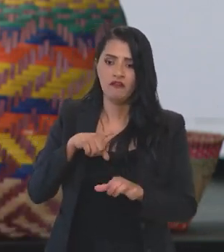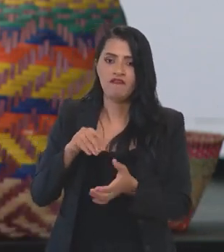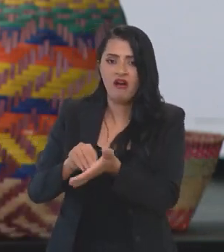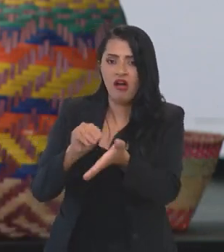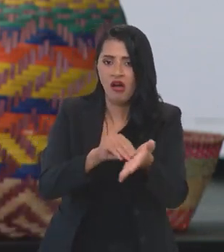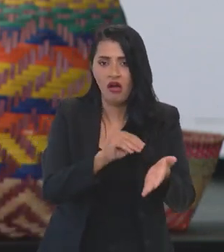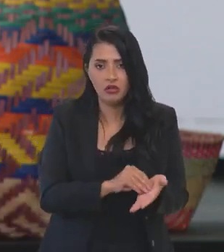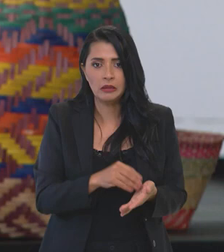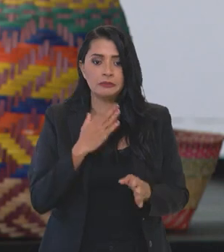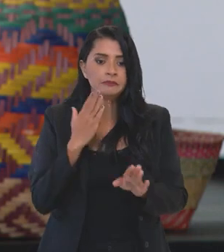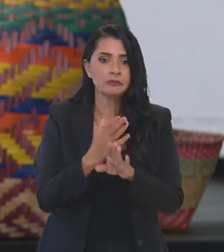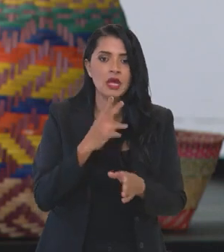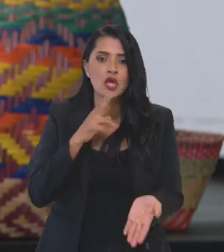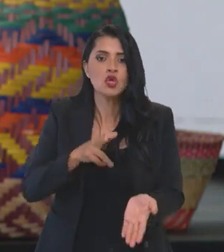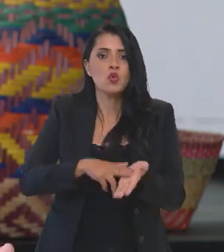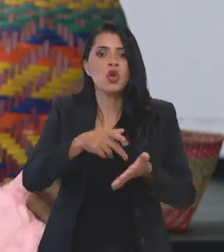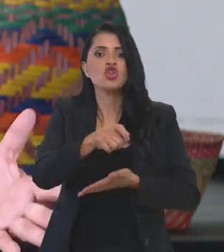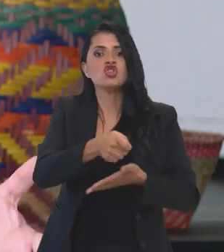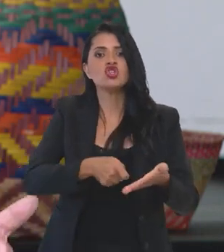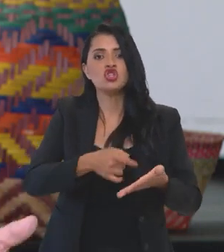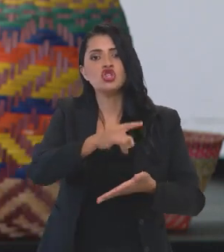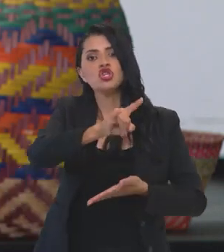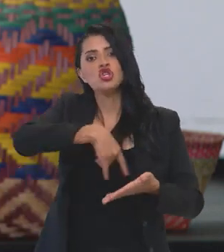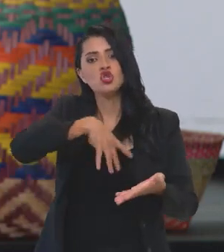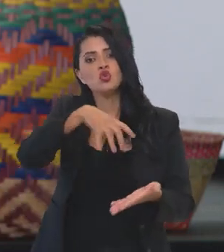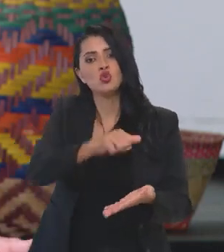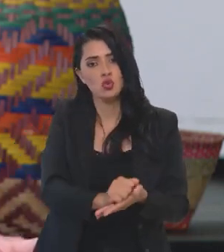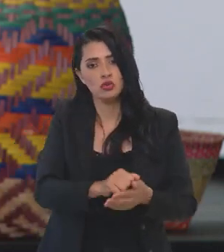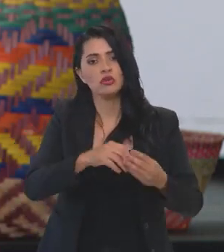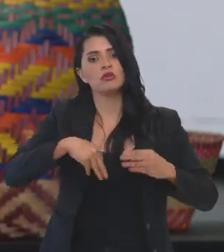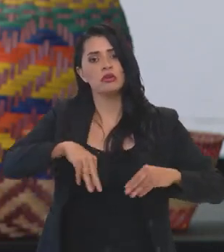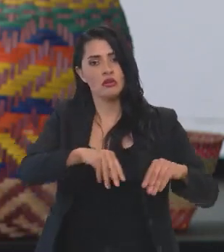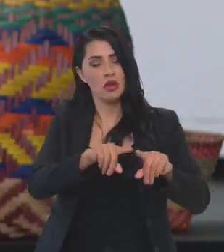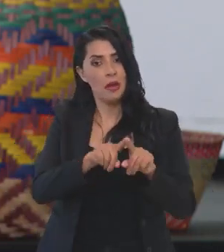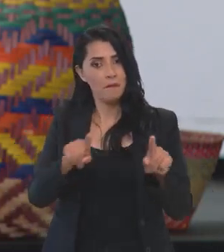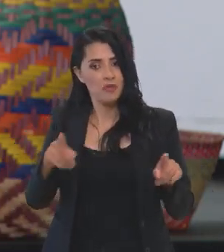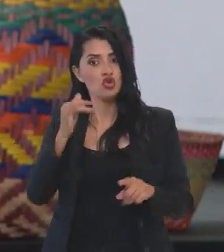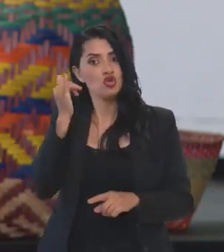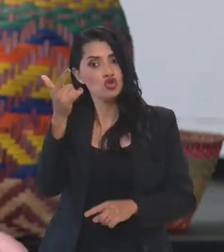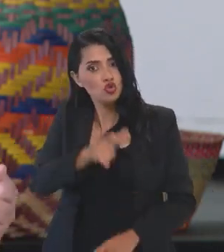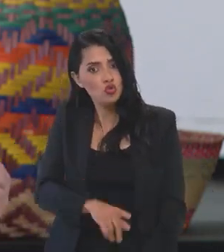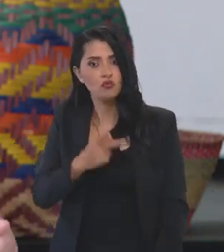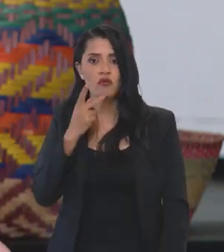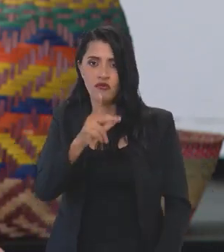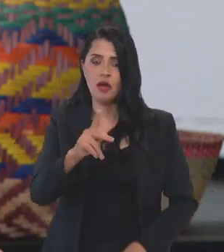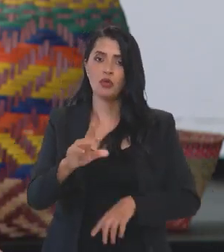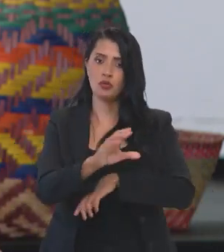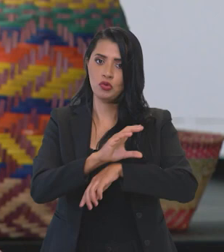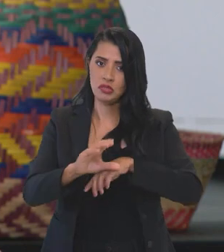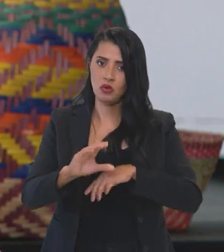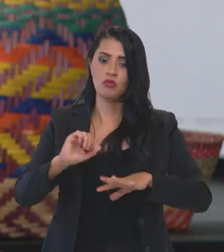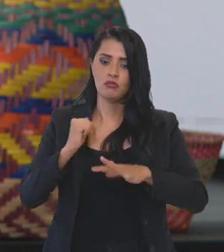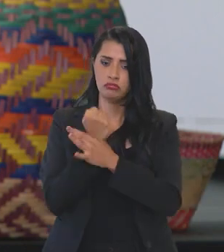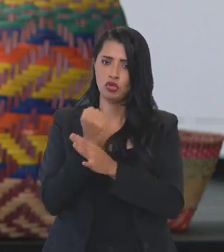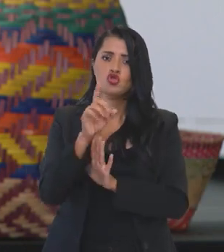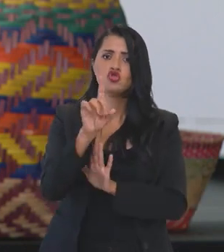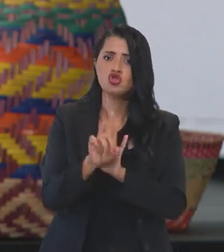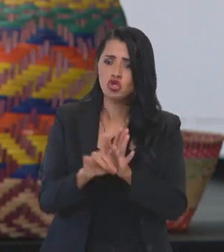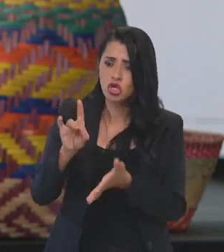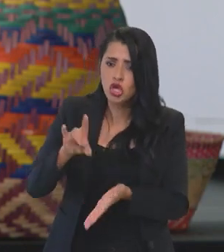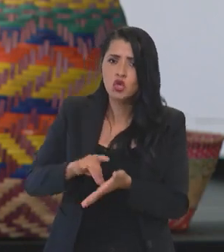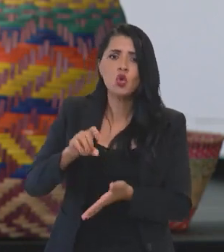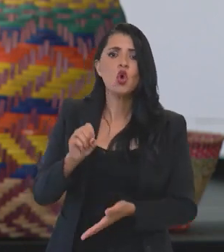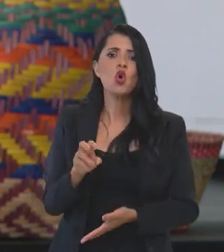pendência muito grande para reconhecimento das terras. Mas a nossa Constituição, novamente, eu volto a frisar, que garante direitos originários